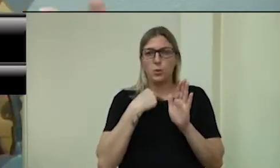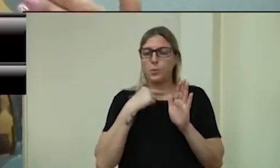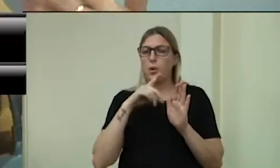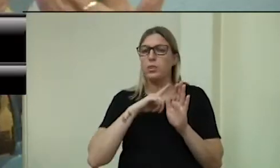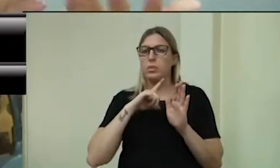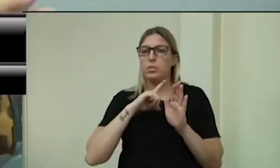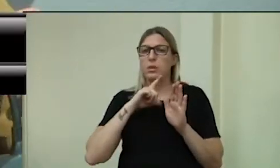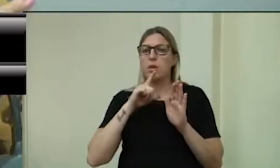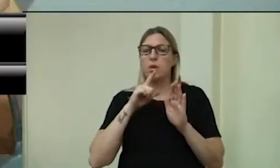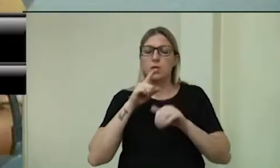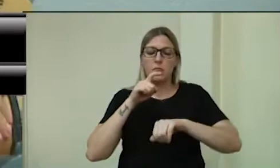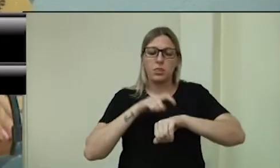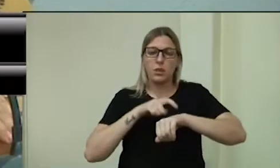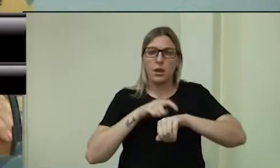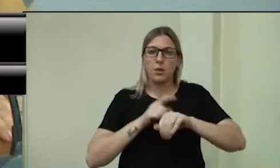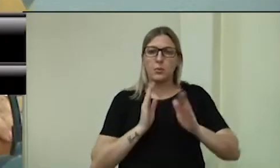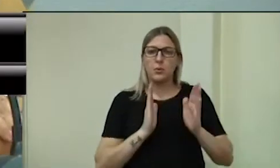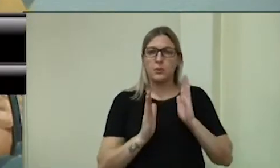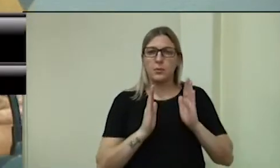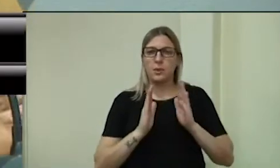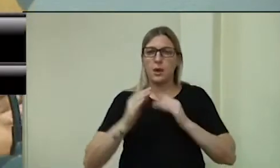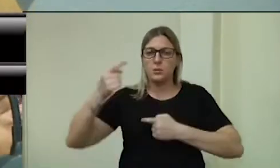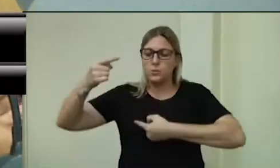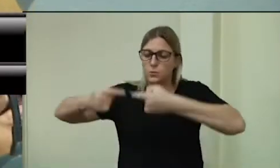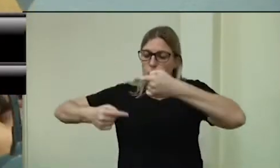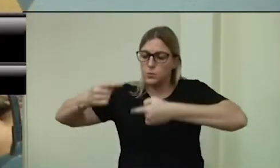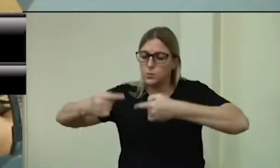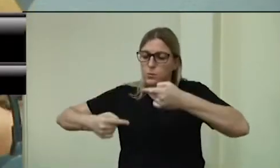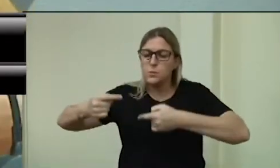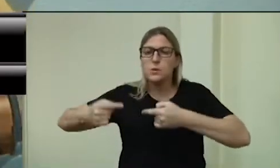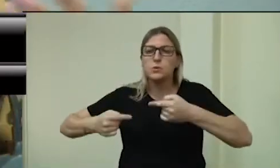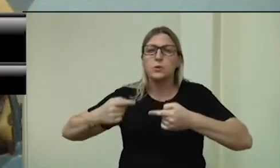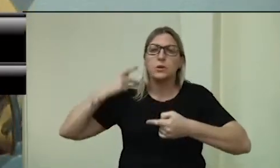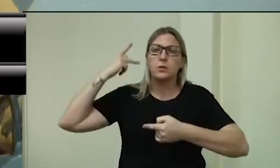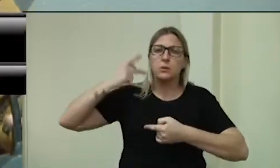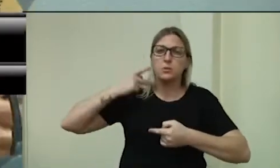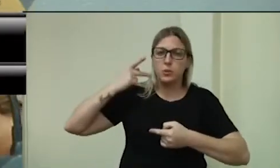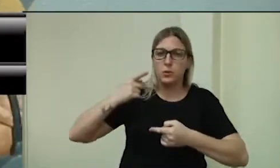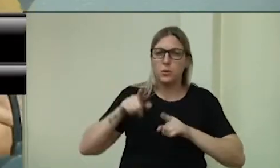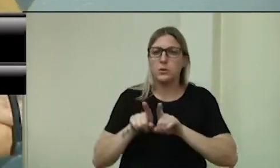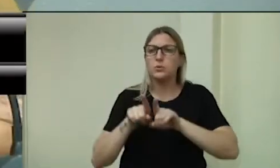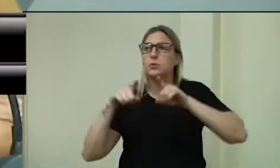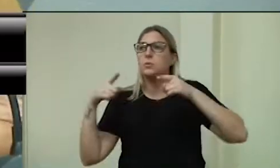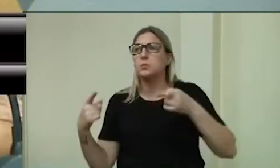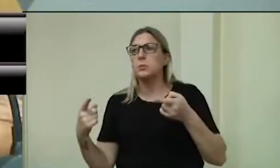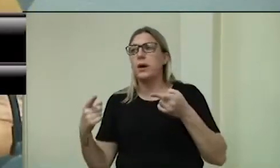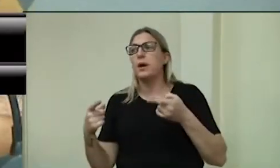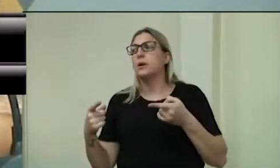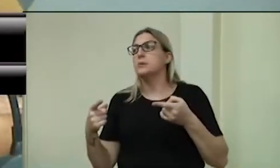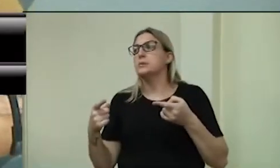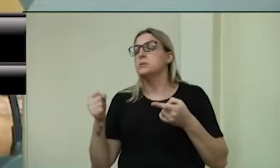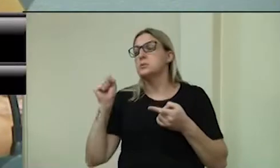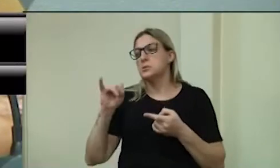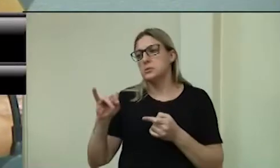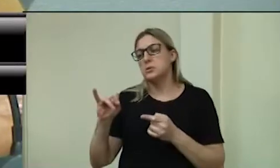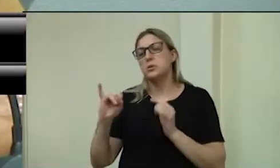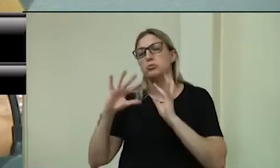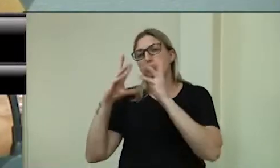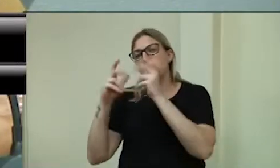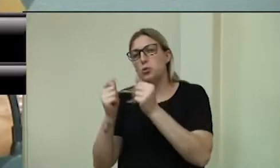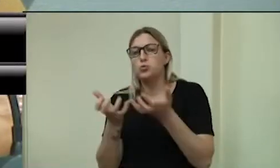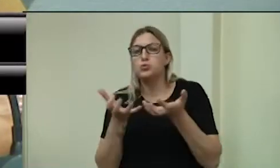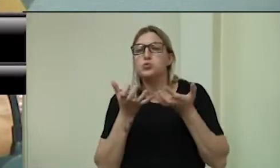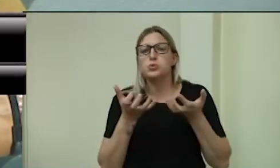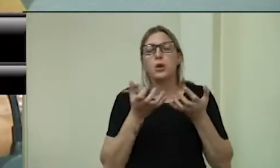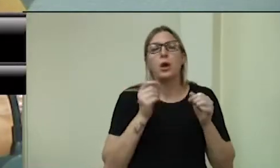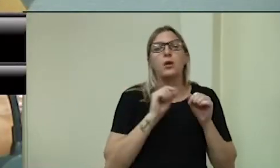Mas a gente tem aberto para fazer essa conversa com vocês, se for do entendimento de todos, a gente tem.